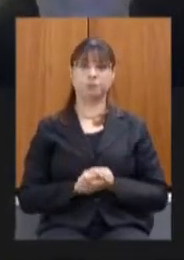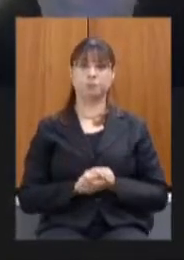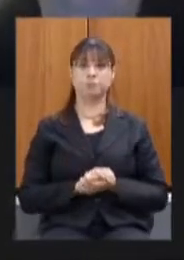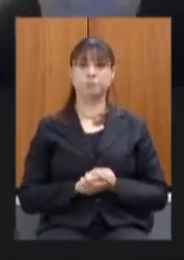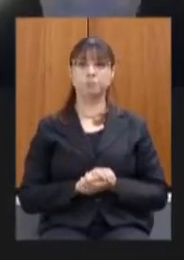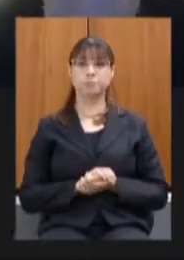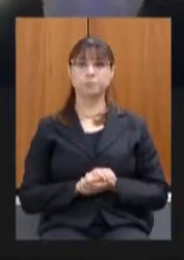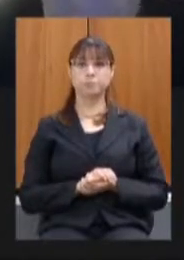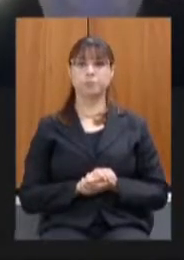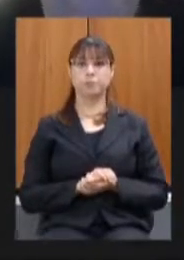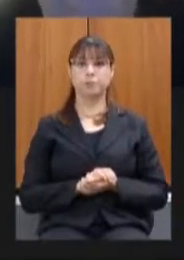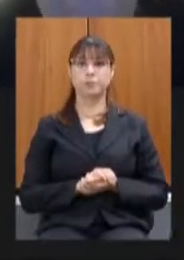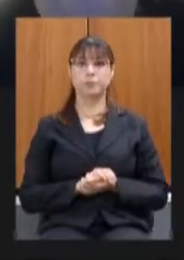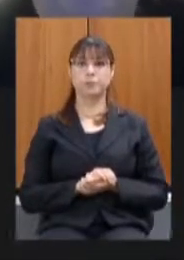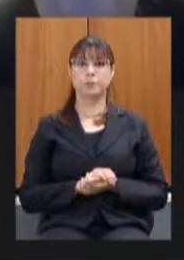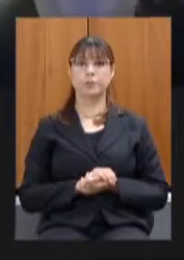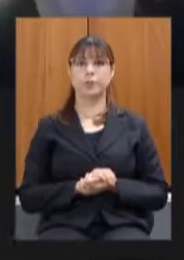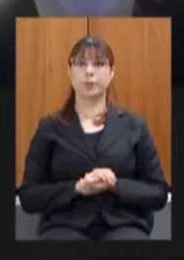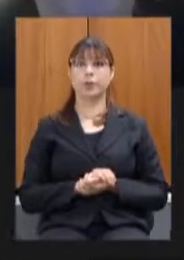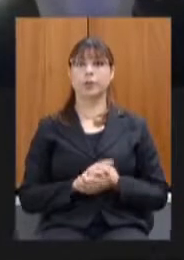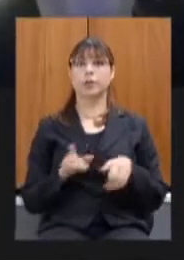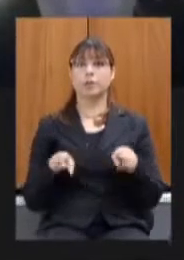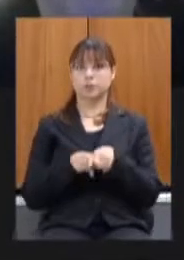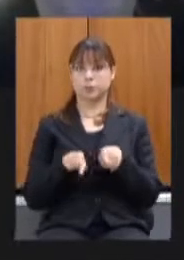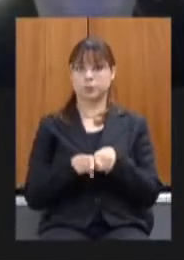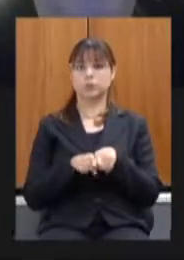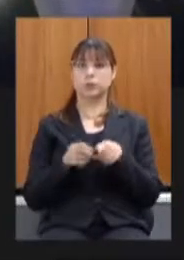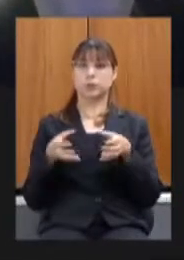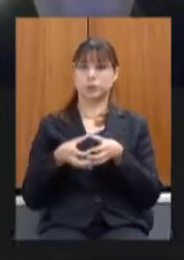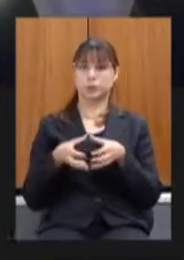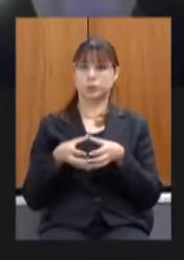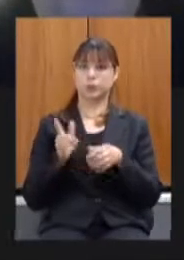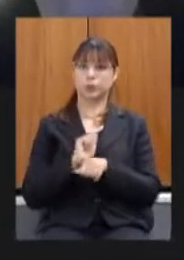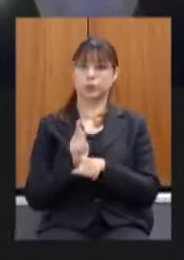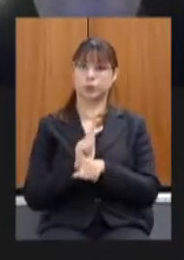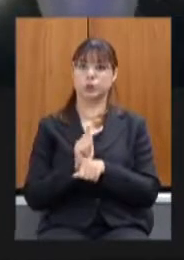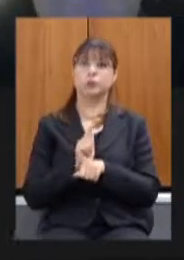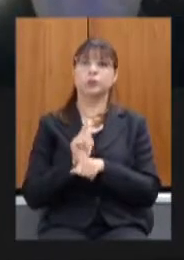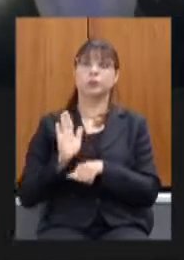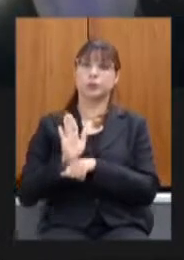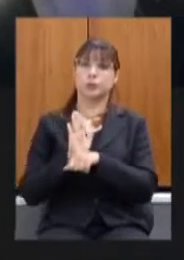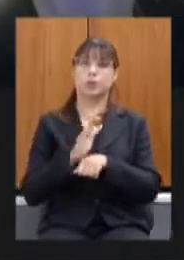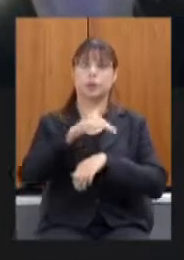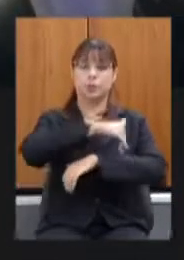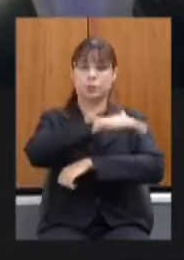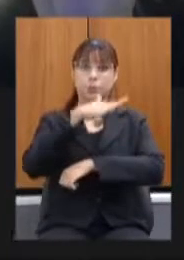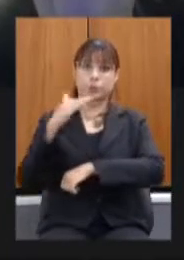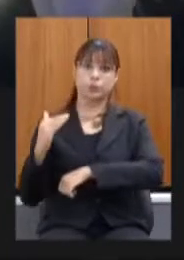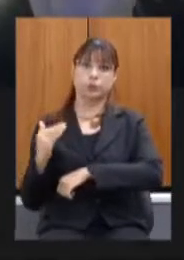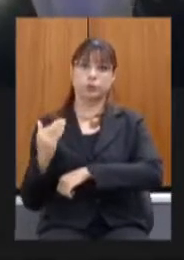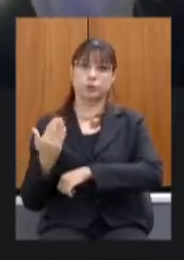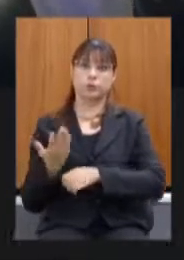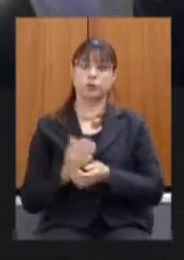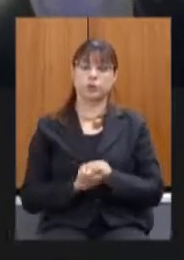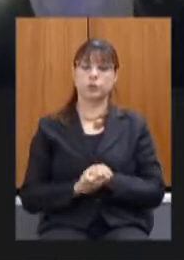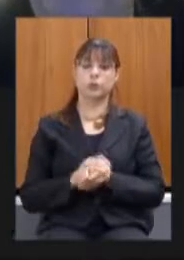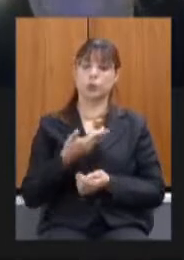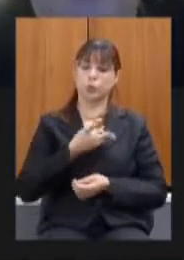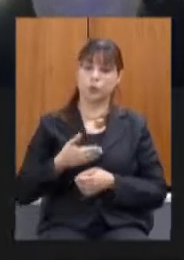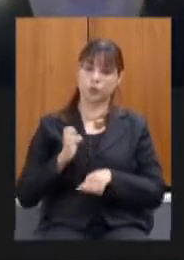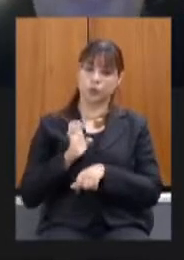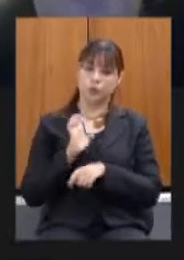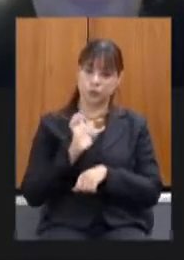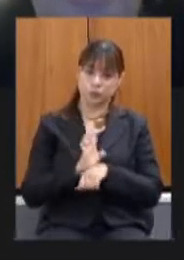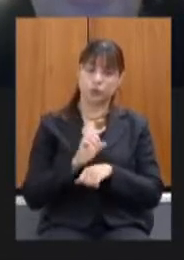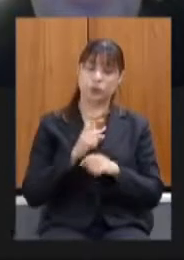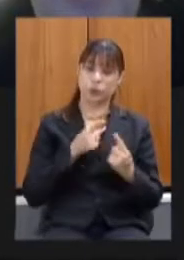finalmente o comitê gestor pró Brumadinho quatro horas após o rompimento o governo estadual entrou na justiça contra